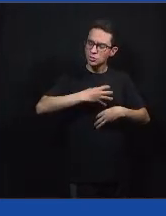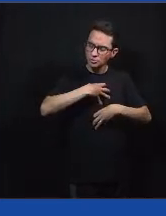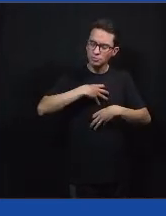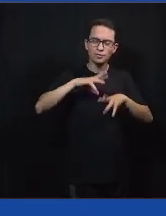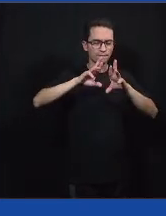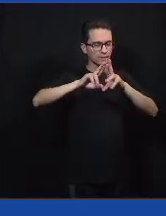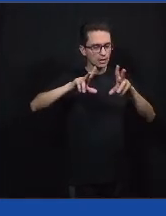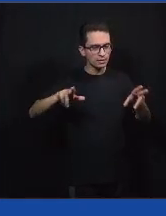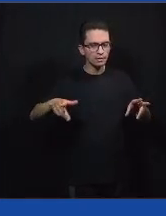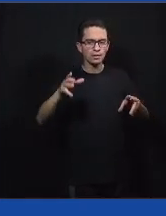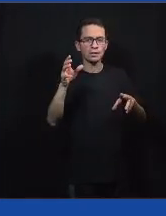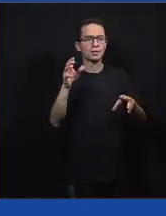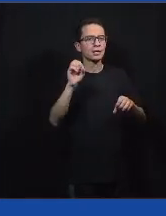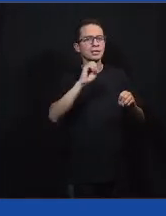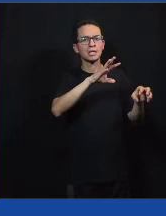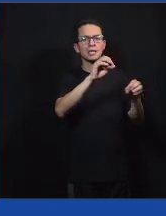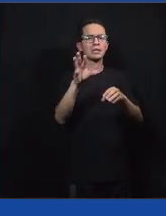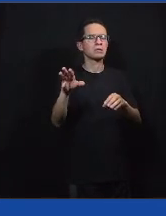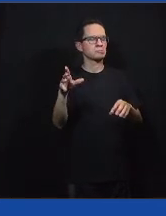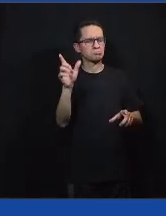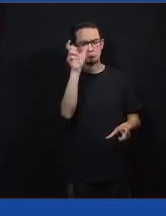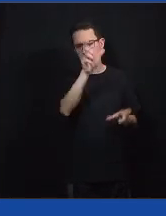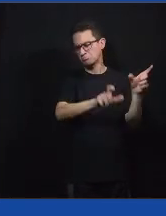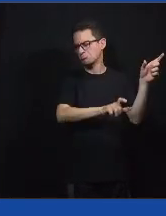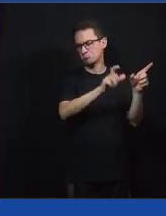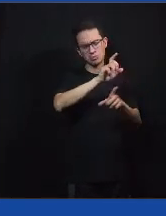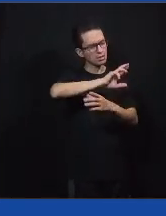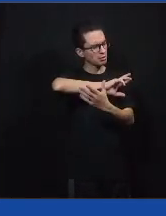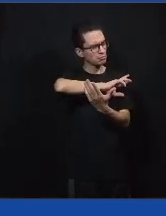abertura ao diálogo, na diferença de raça, de gênero,